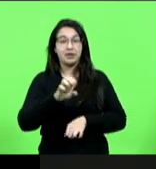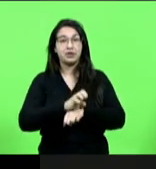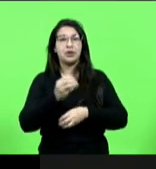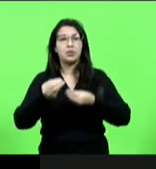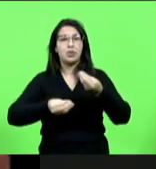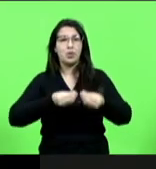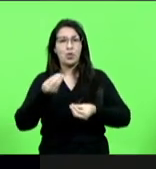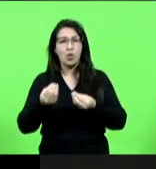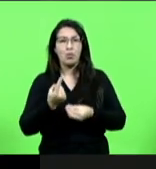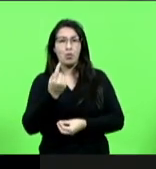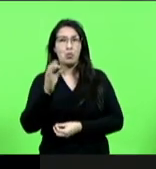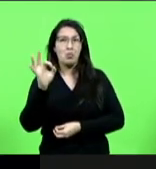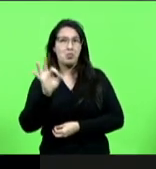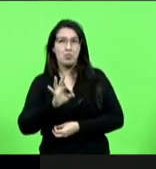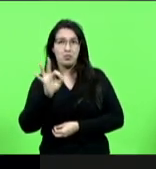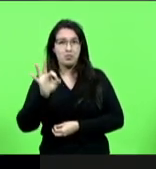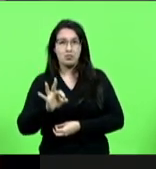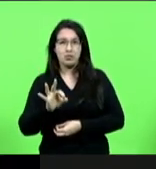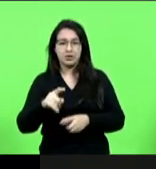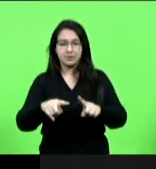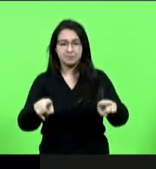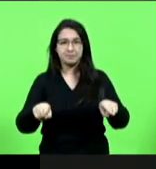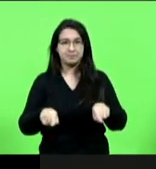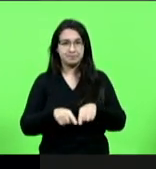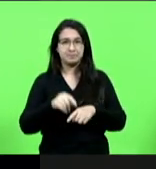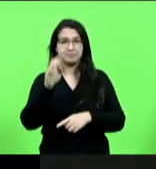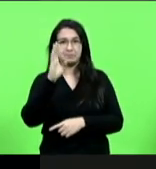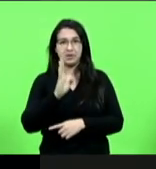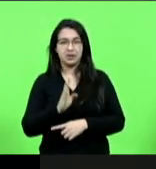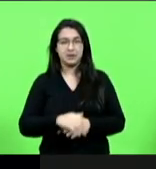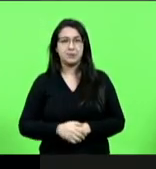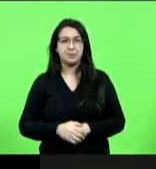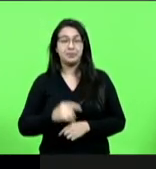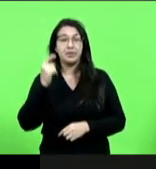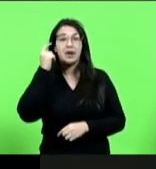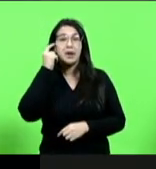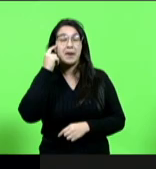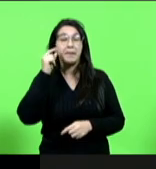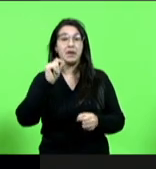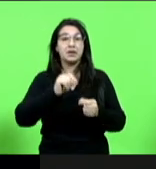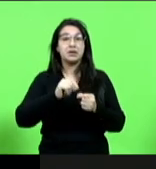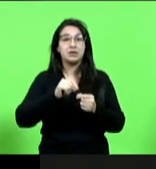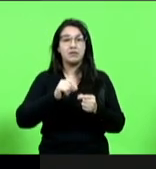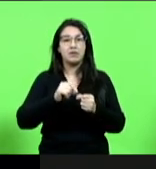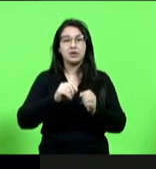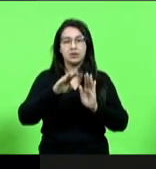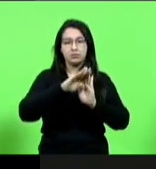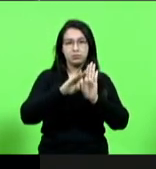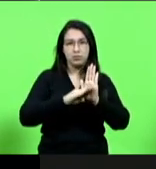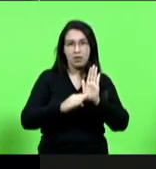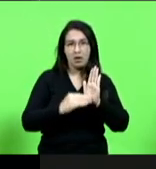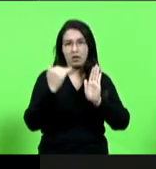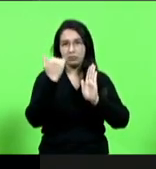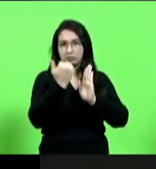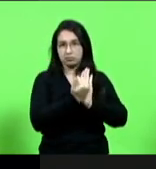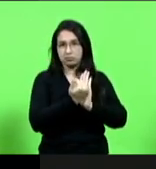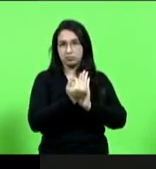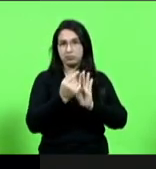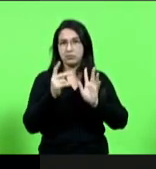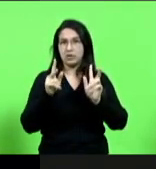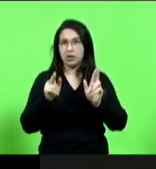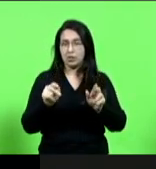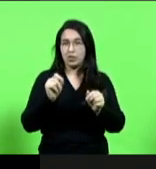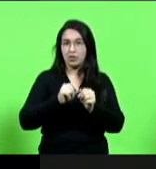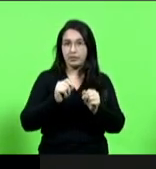% do território brasileiro e quando se pensa em fazer as normas da forma que foram feitas em